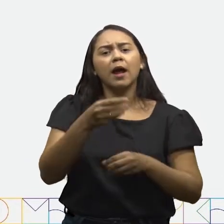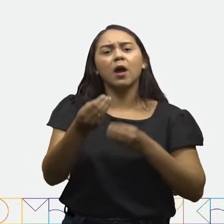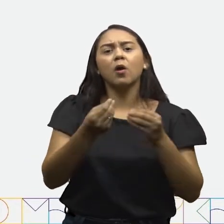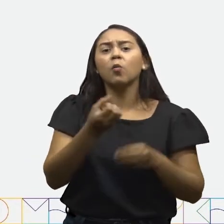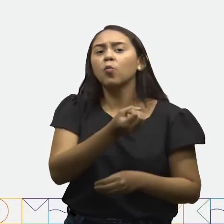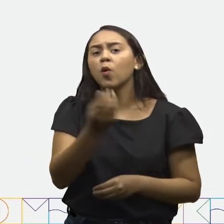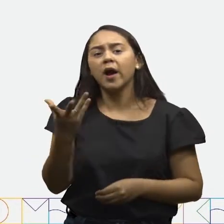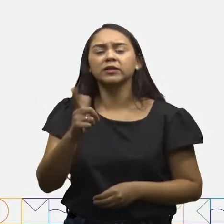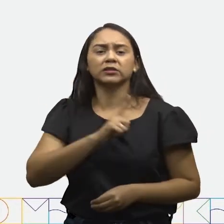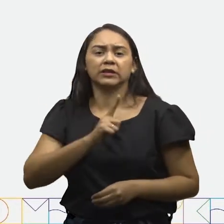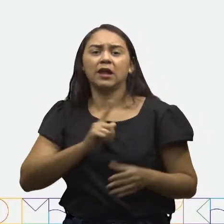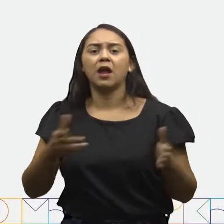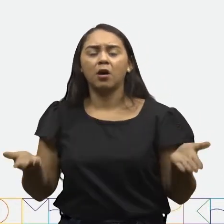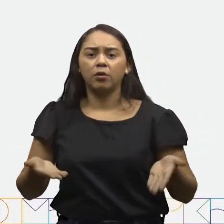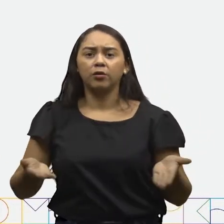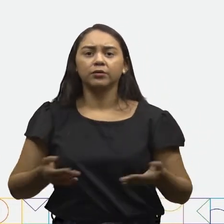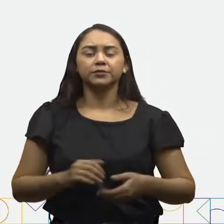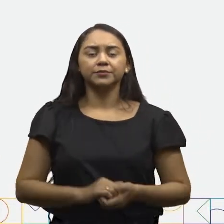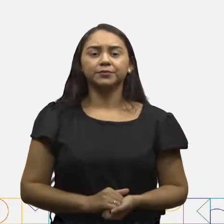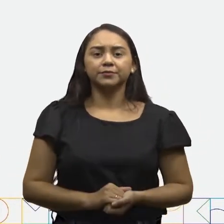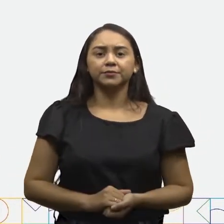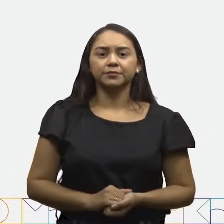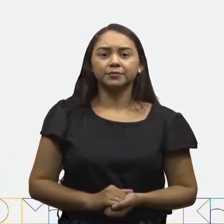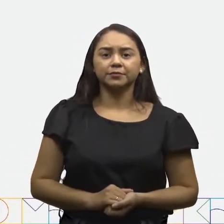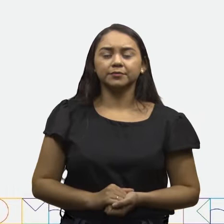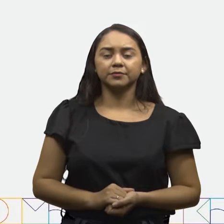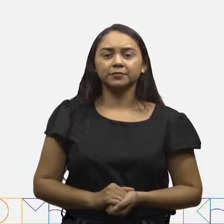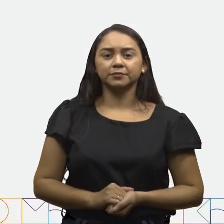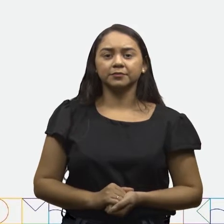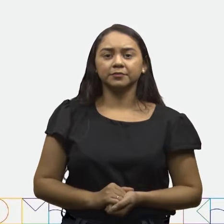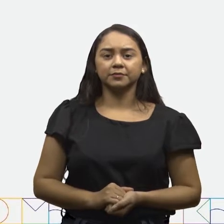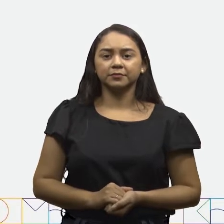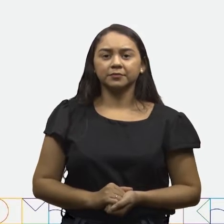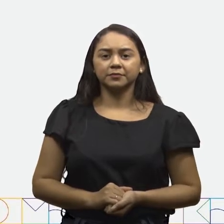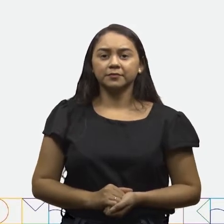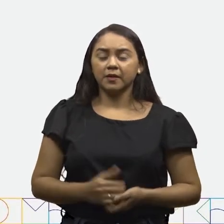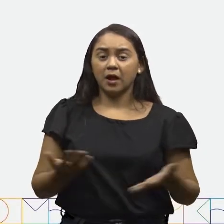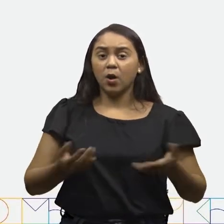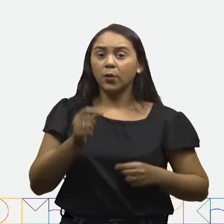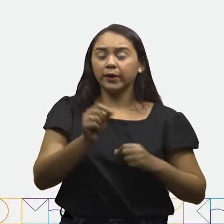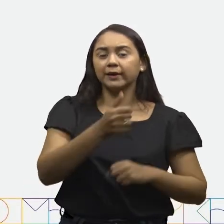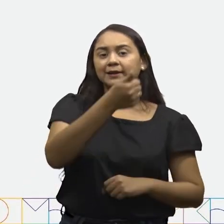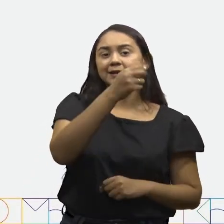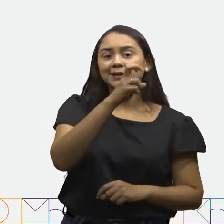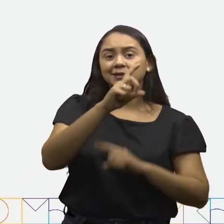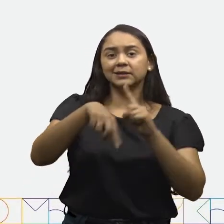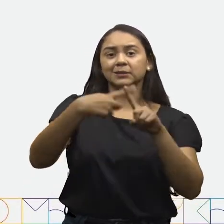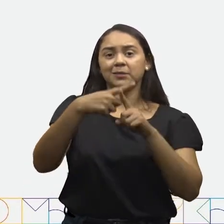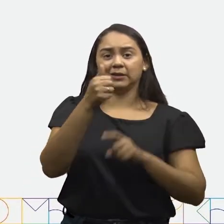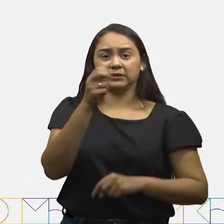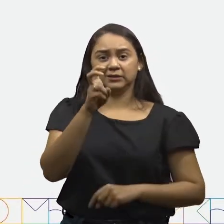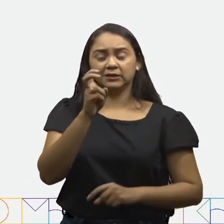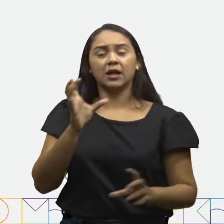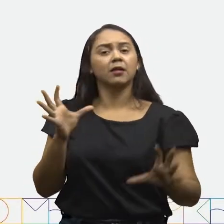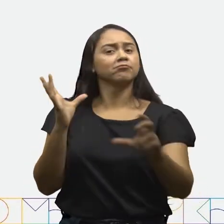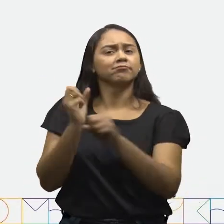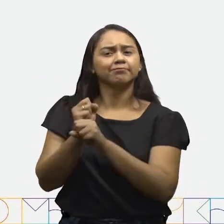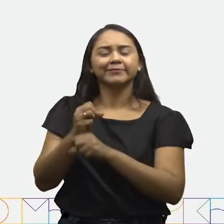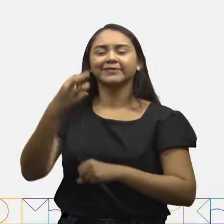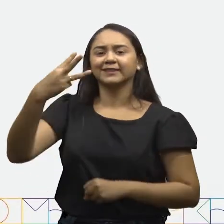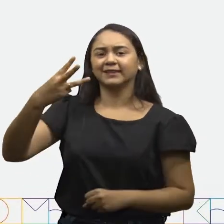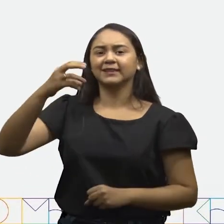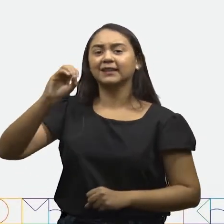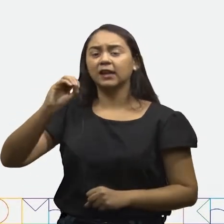representar essa conta das seguintes maneiras. 15 mais 15